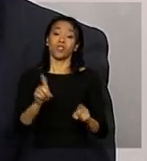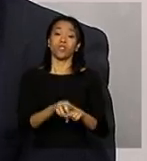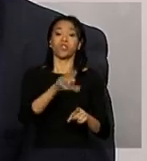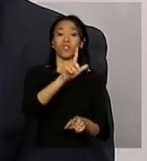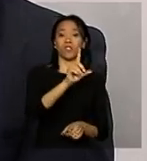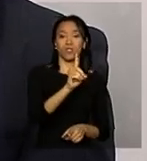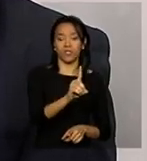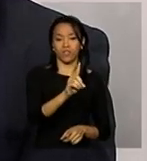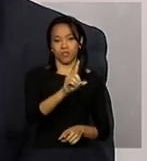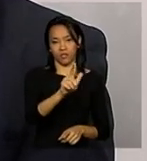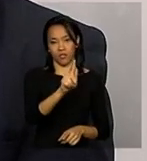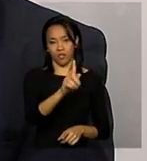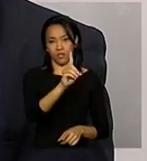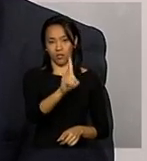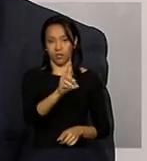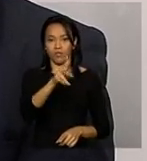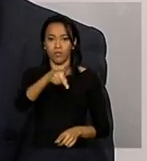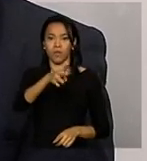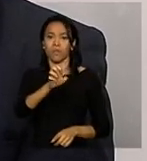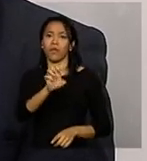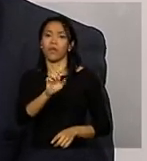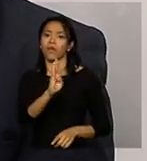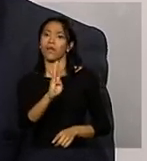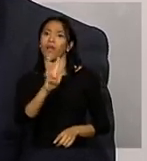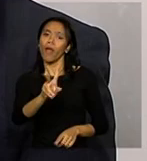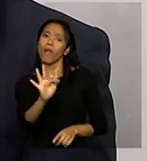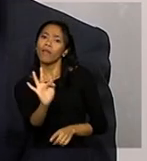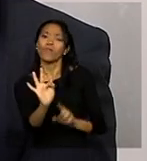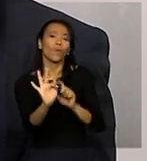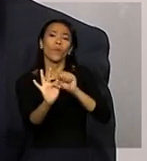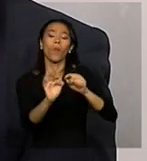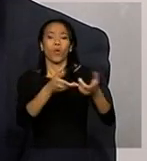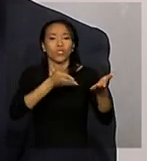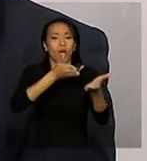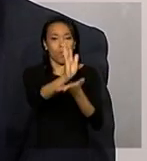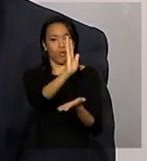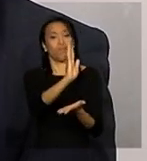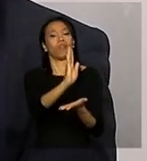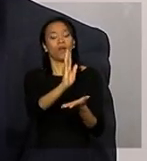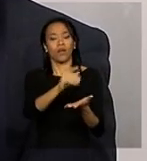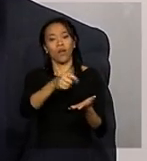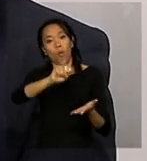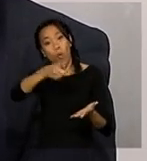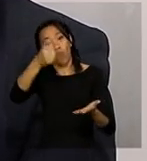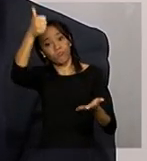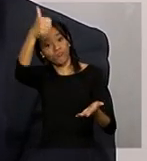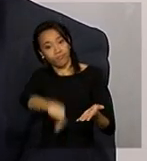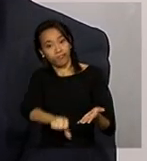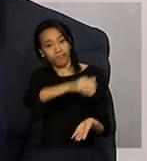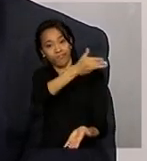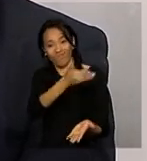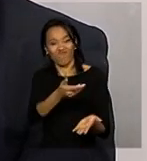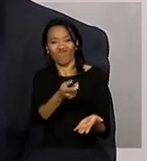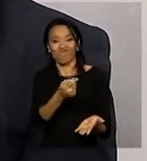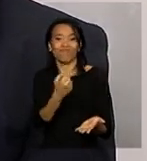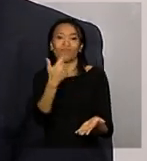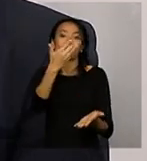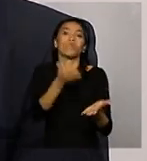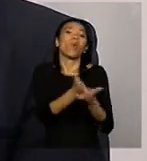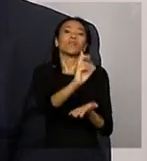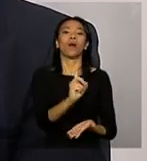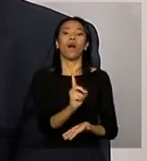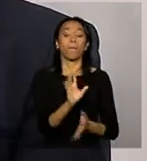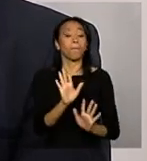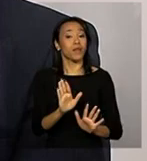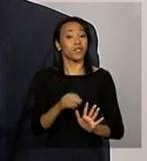gestor pode aprovar totalmente a precessão de contas aprovar parcialmente ou reprová-lo totalmente só que tem que fazer uma